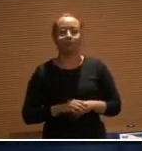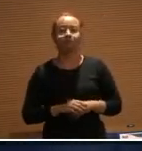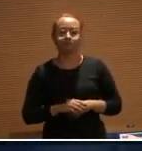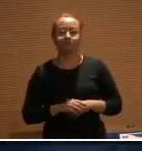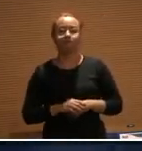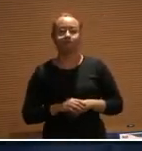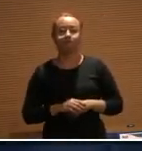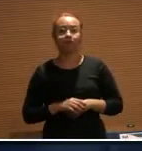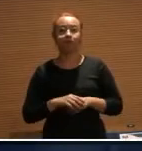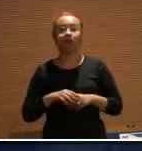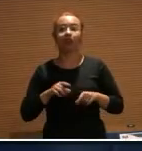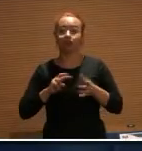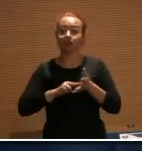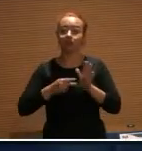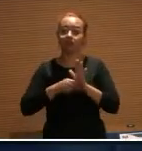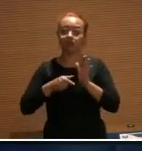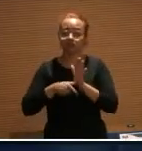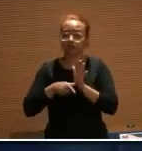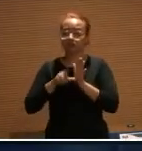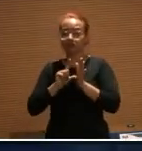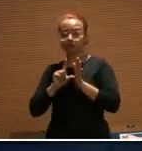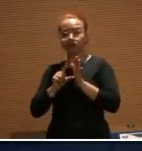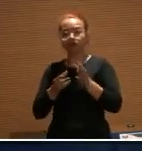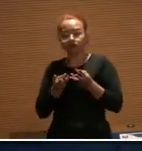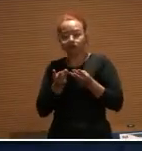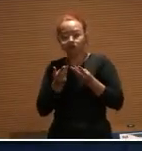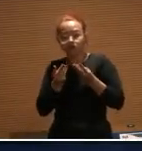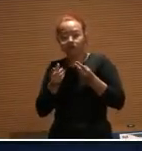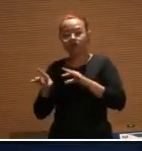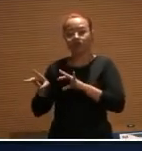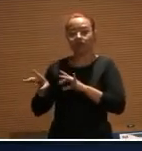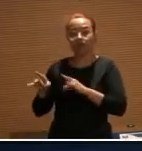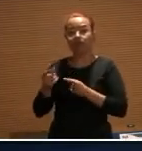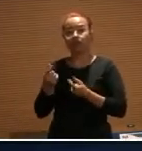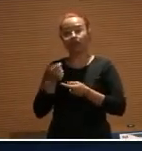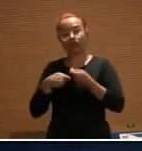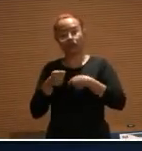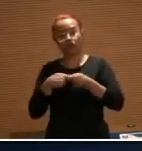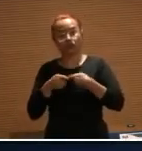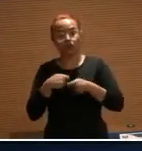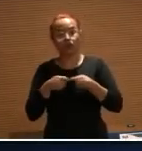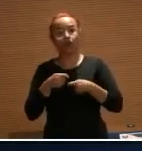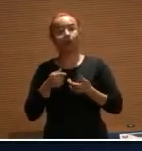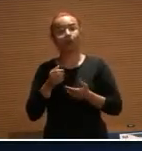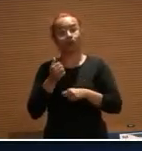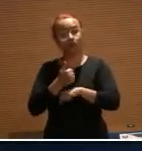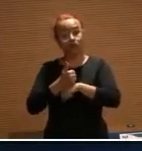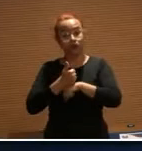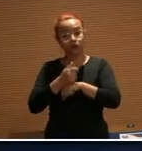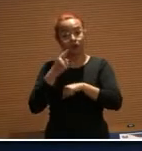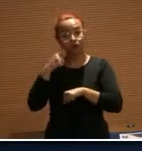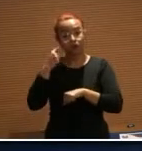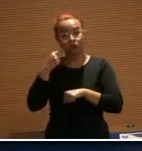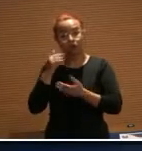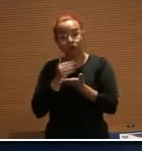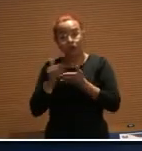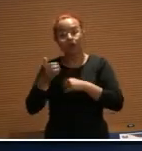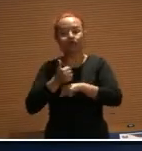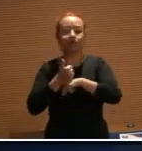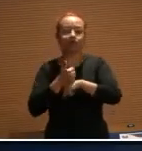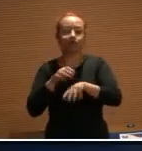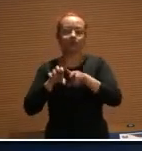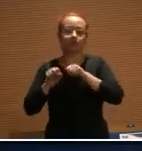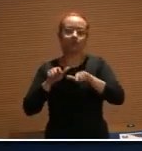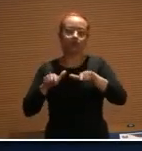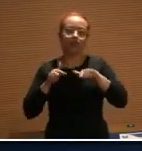refletir exatamente essa vulnerabilidade técnica e econômica dos profissionais que estão em início de carreira. E o Ministério Público do Trabalho